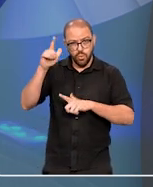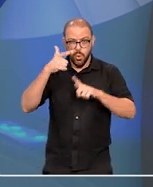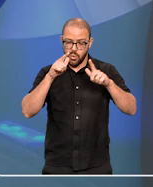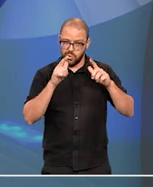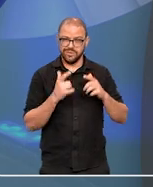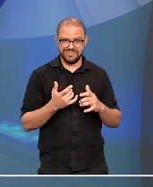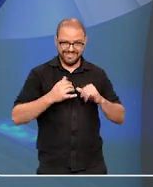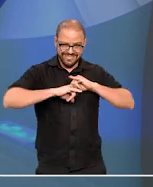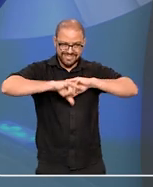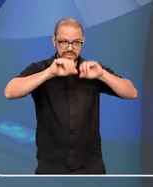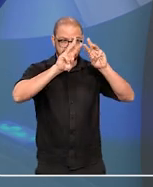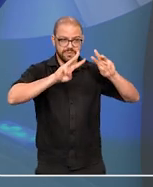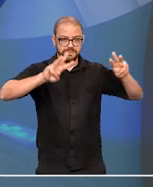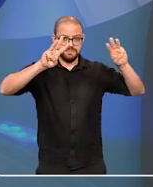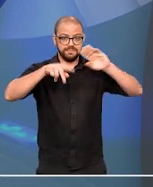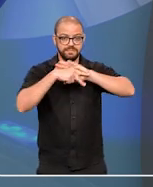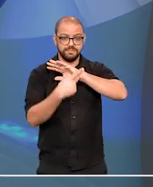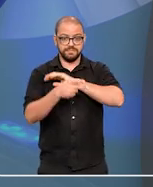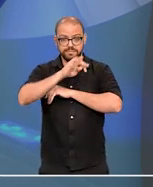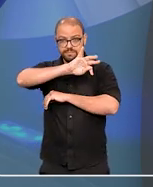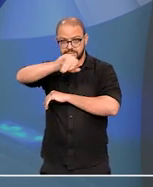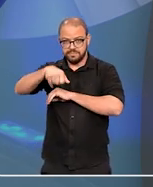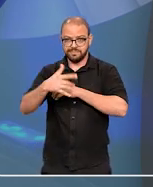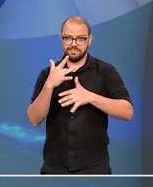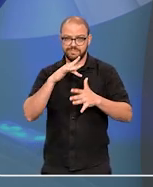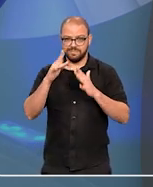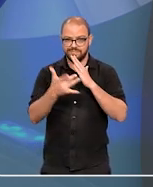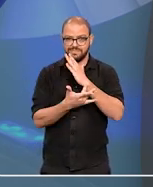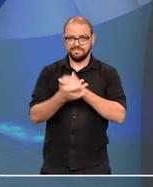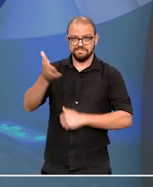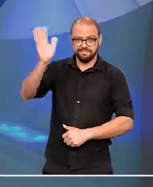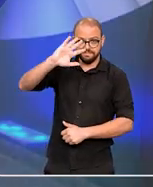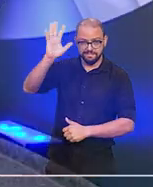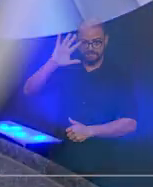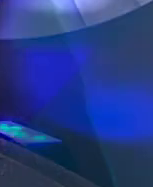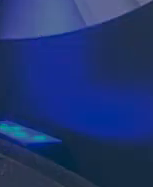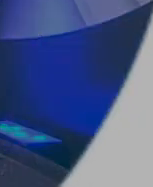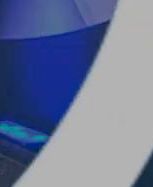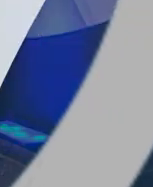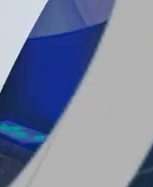notícias no site do STJ e nas nossas redes sociais. Até a próxima!